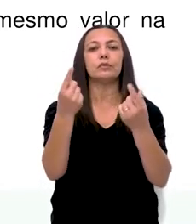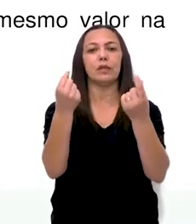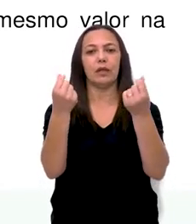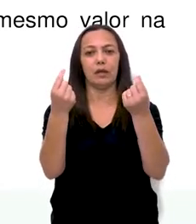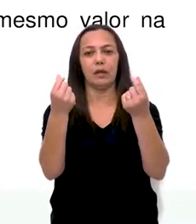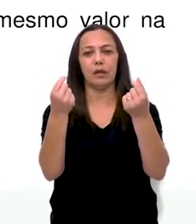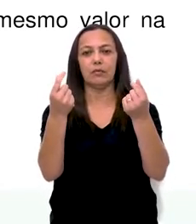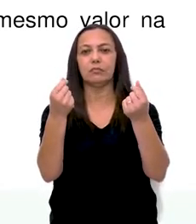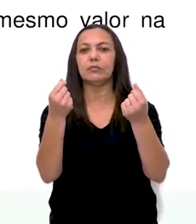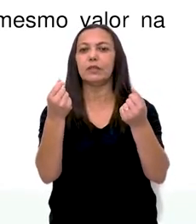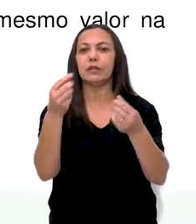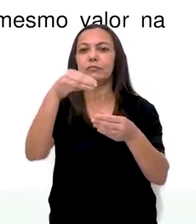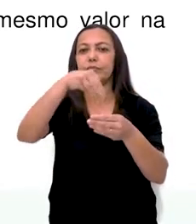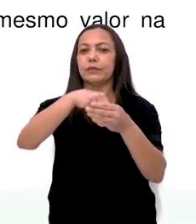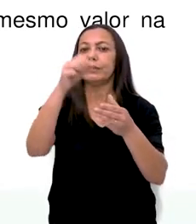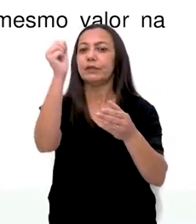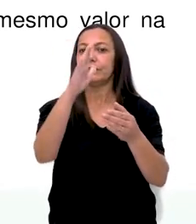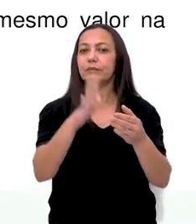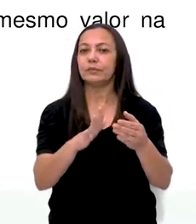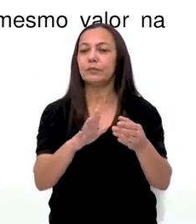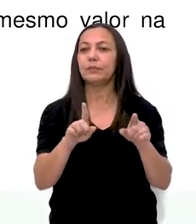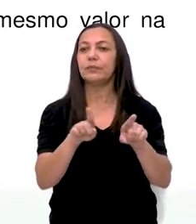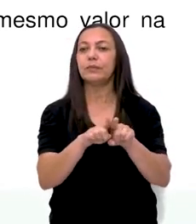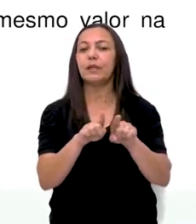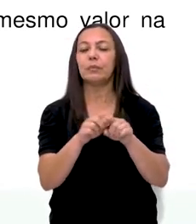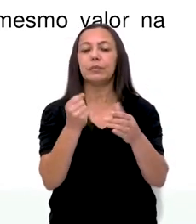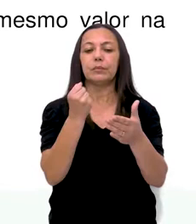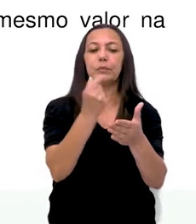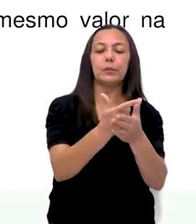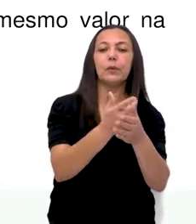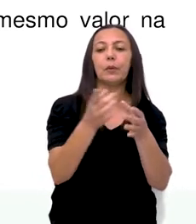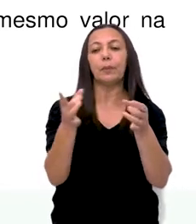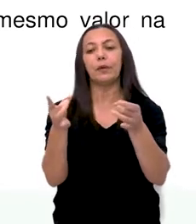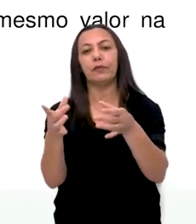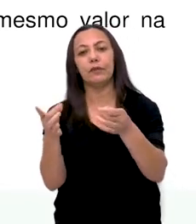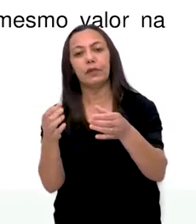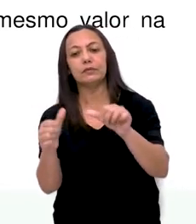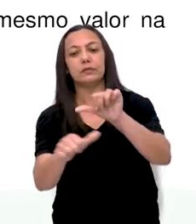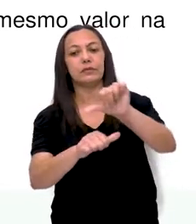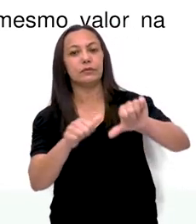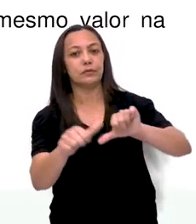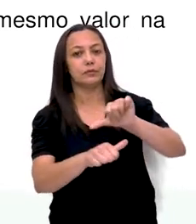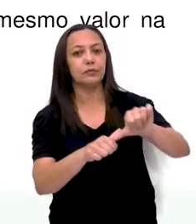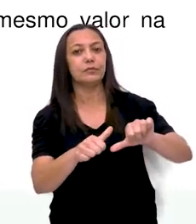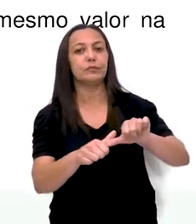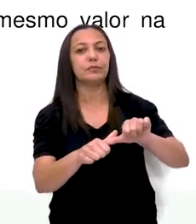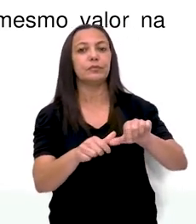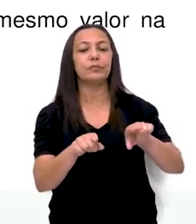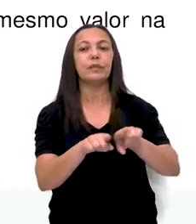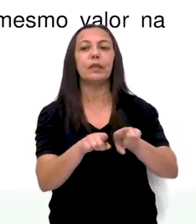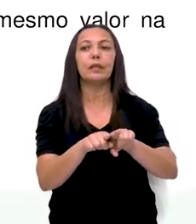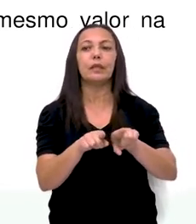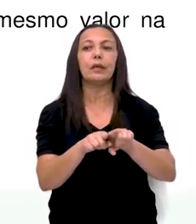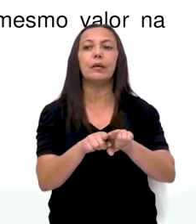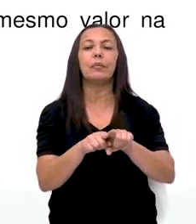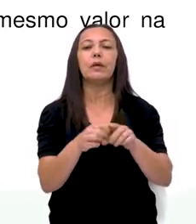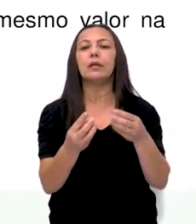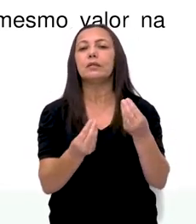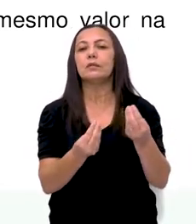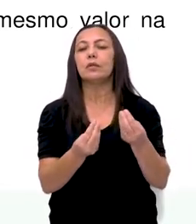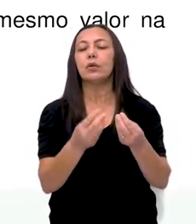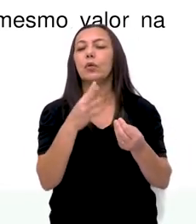monetários do sistema brasileiro em situações de compra, venda e troca. Os objetos de